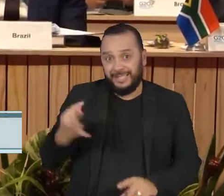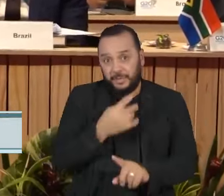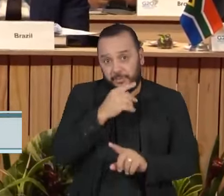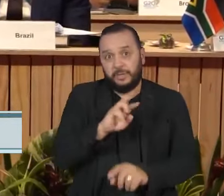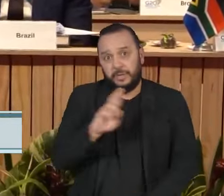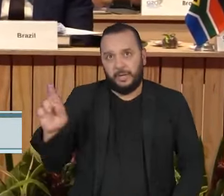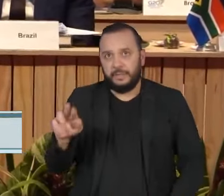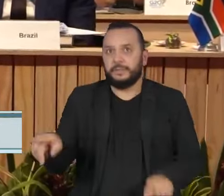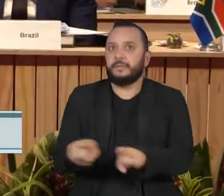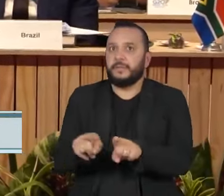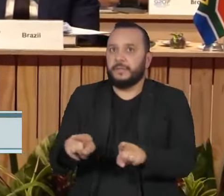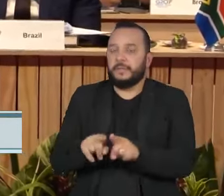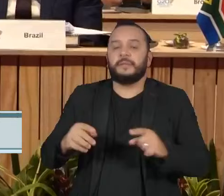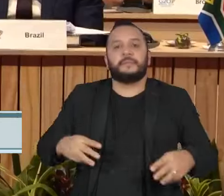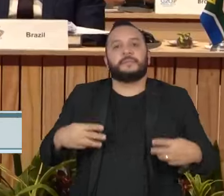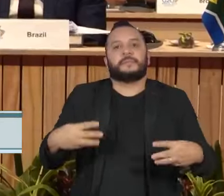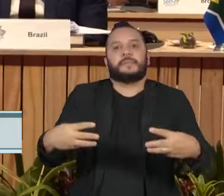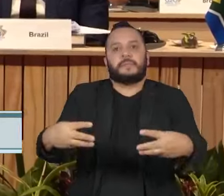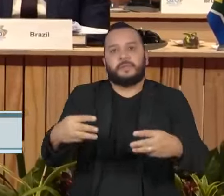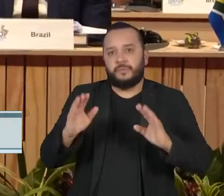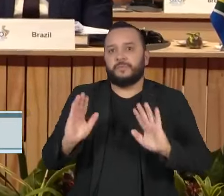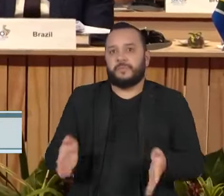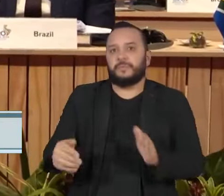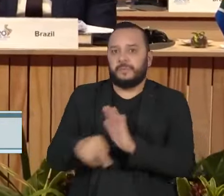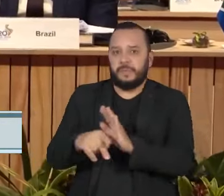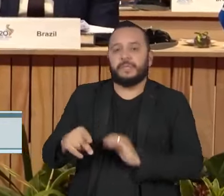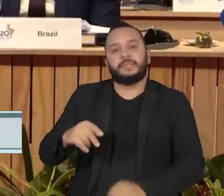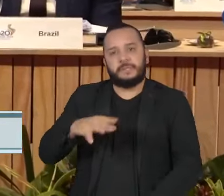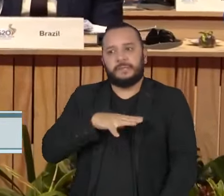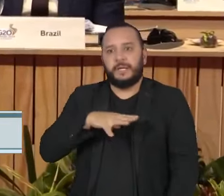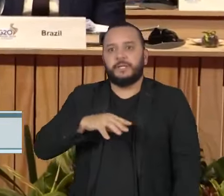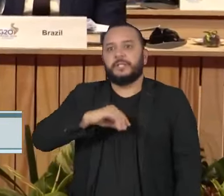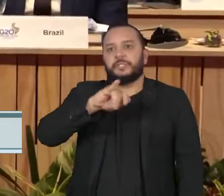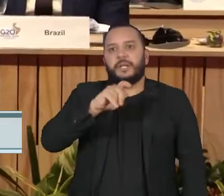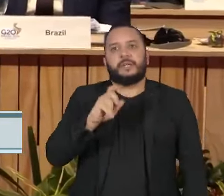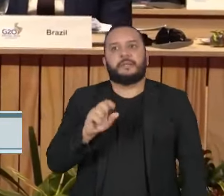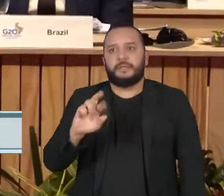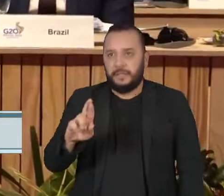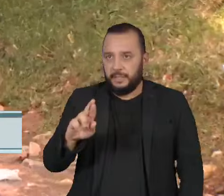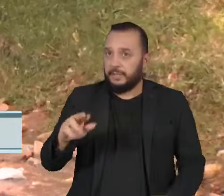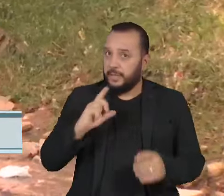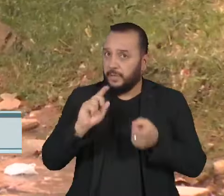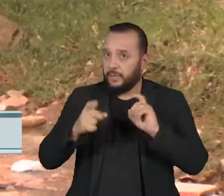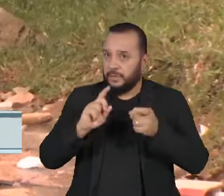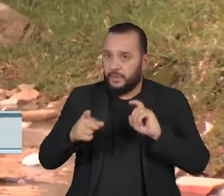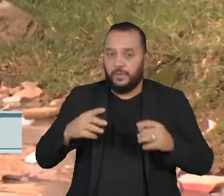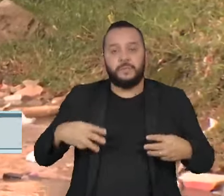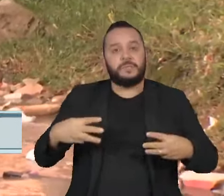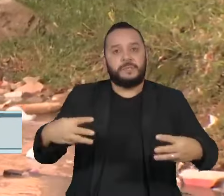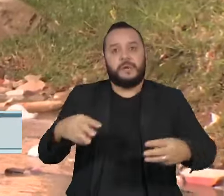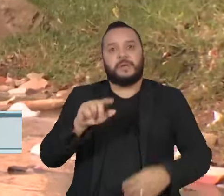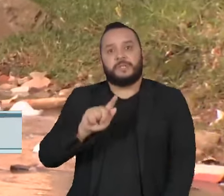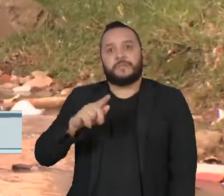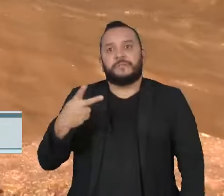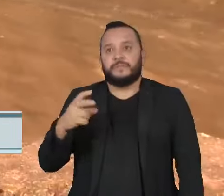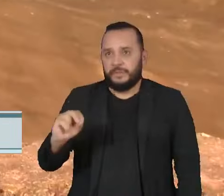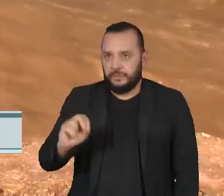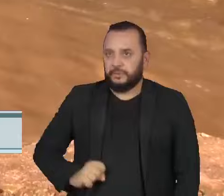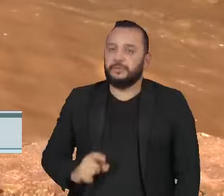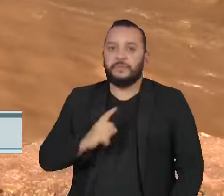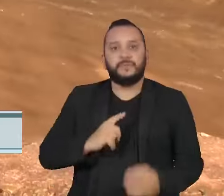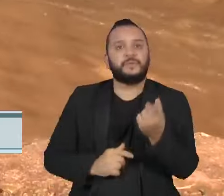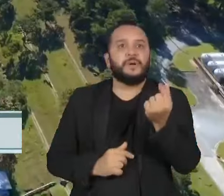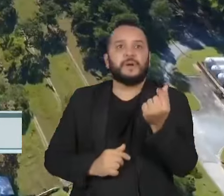pelo ministro das cidades, Jader Barbalho Filho, durante a reunião ministerial do G20. O valor seria necessário para